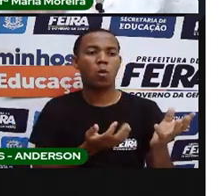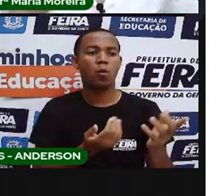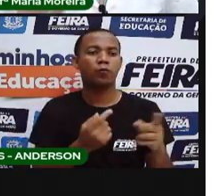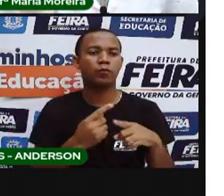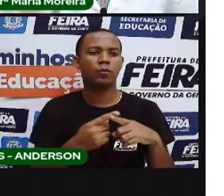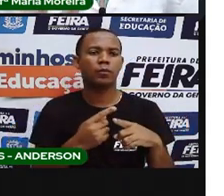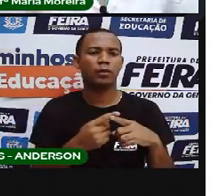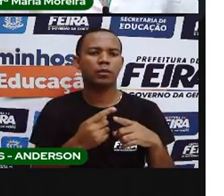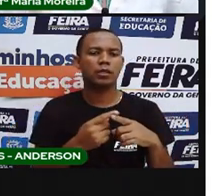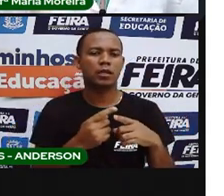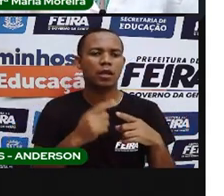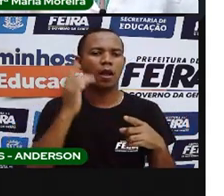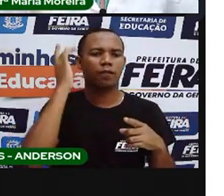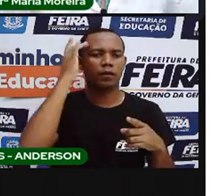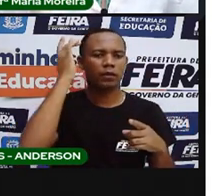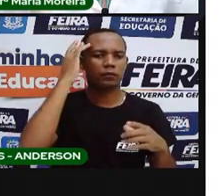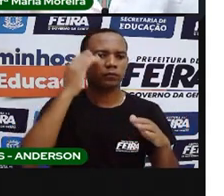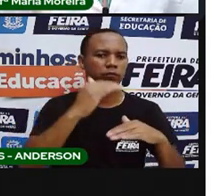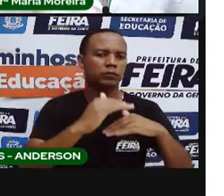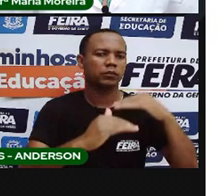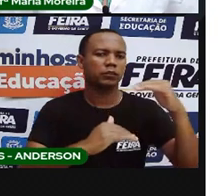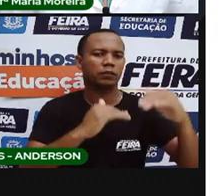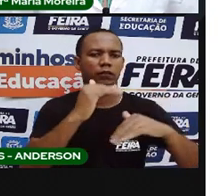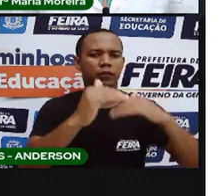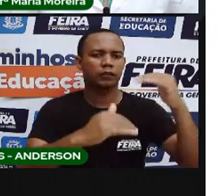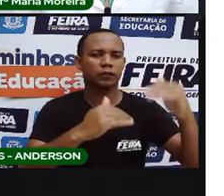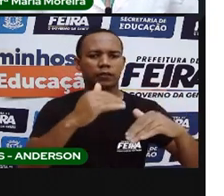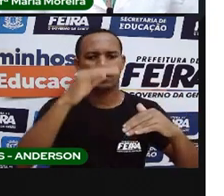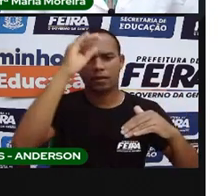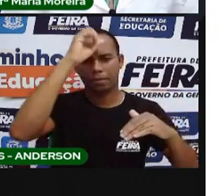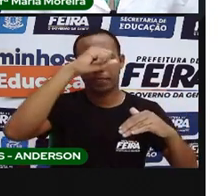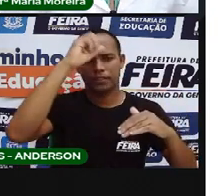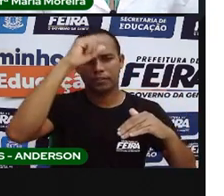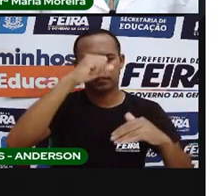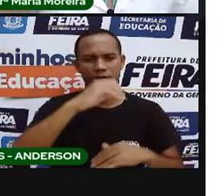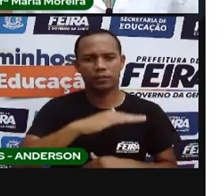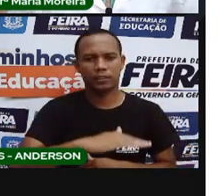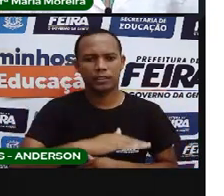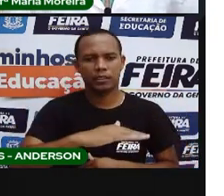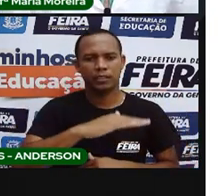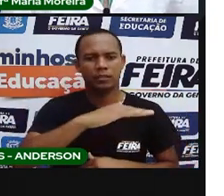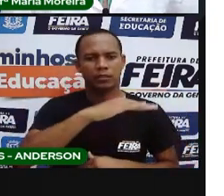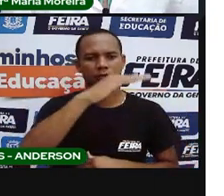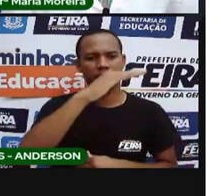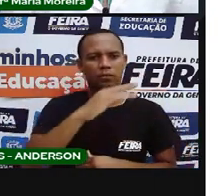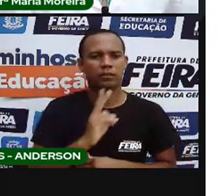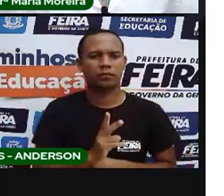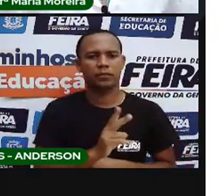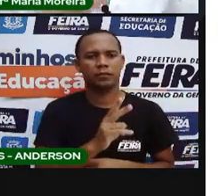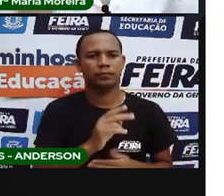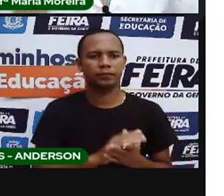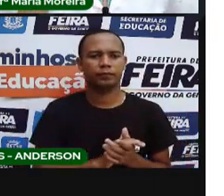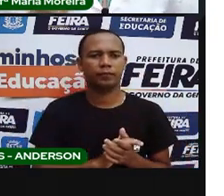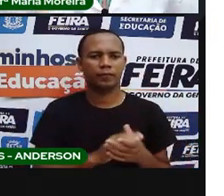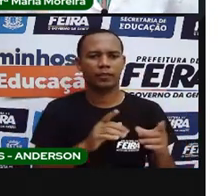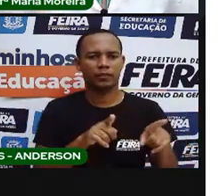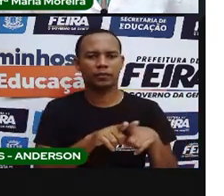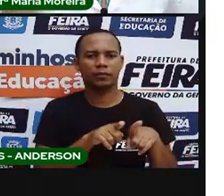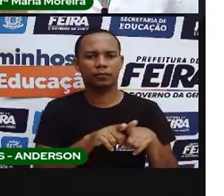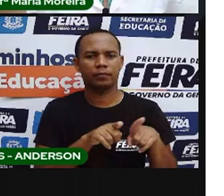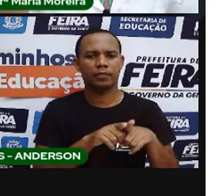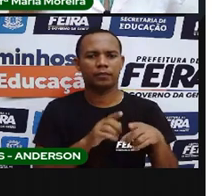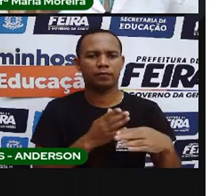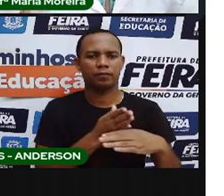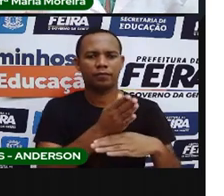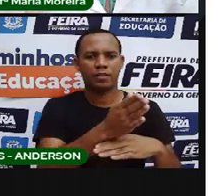Porque há cinco ritmos no aldeia. Então, eles aprendem, né? De crianças, que eles irão fazer quanto adultos. Eles também vão para a